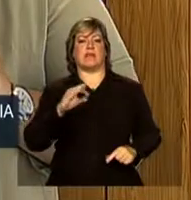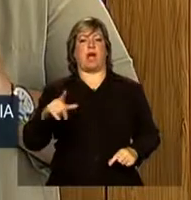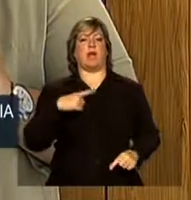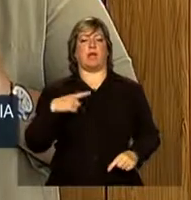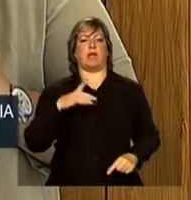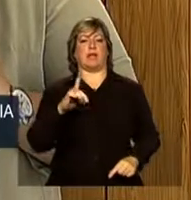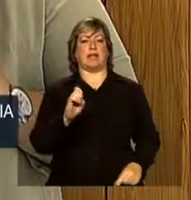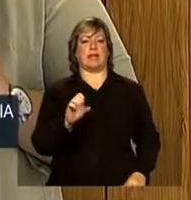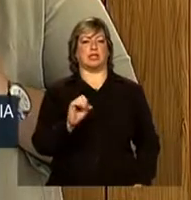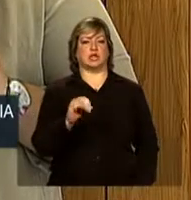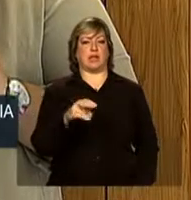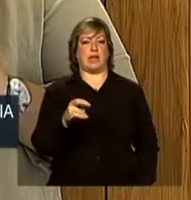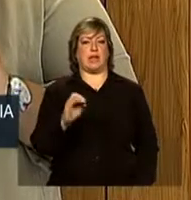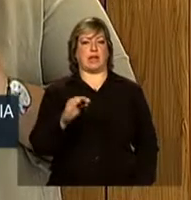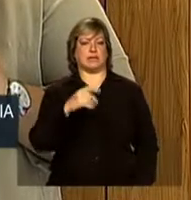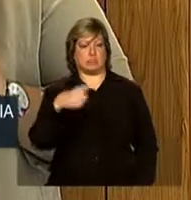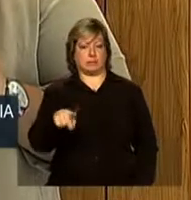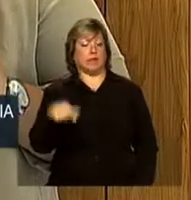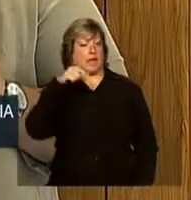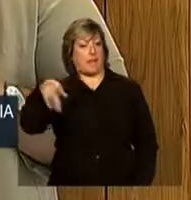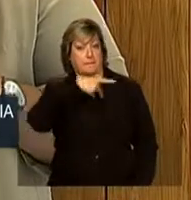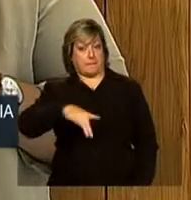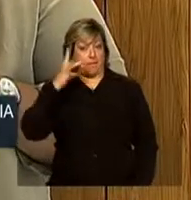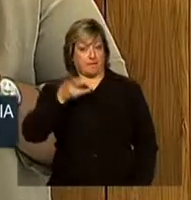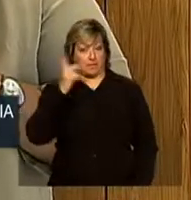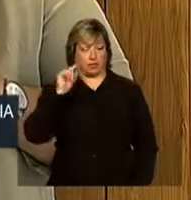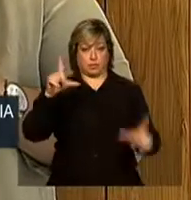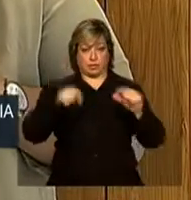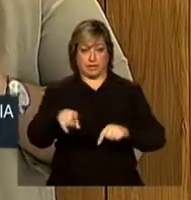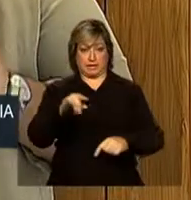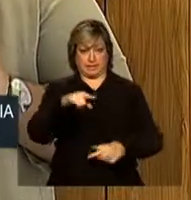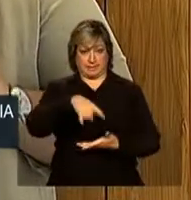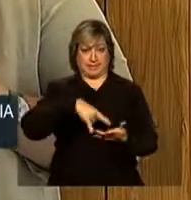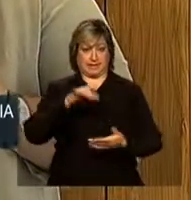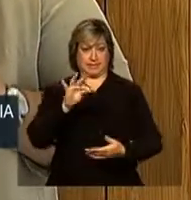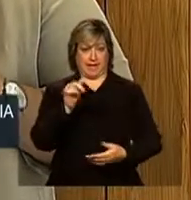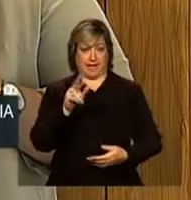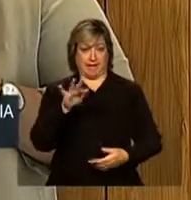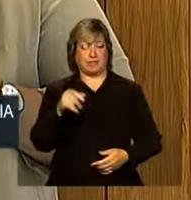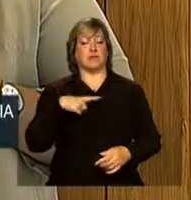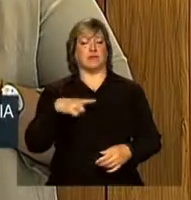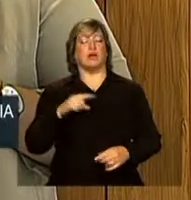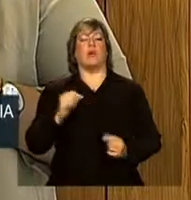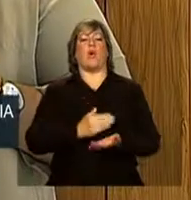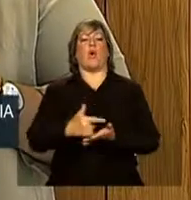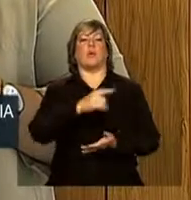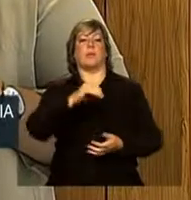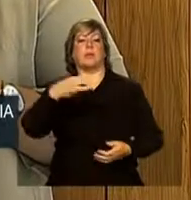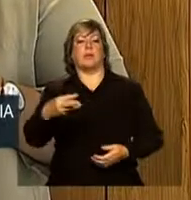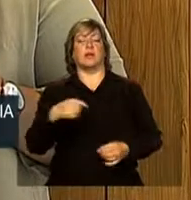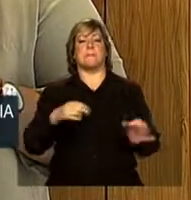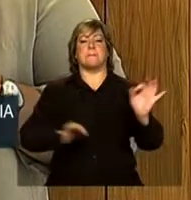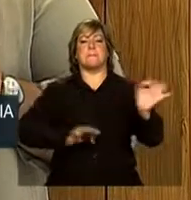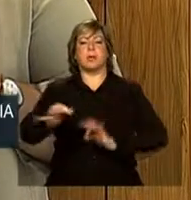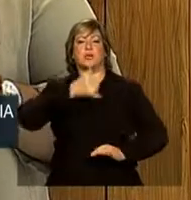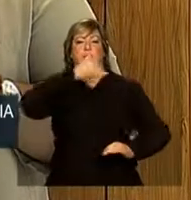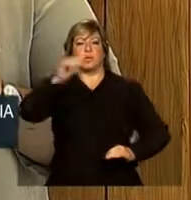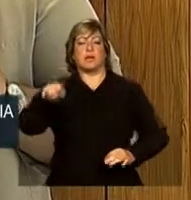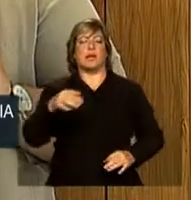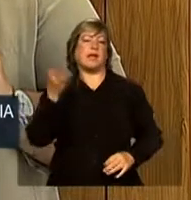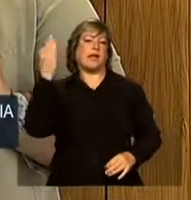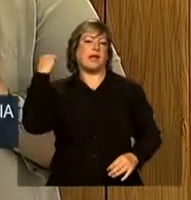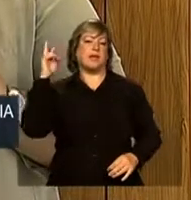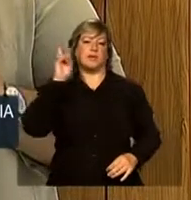A presidenta disse que a redução das tarifas é um elo virtuoso, que teve início em 2003 com o plano energético da